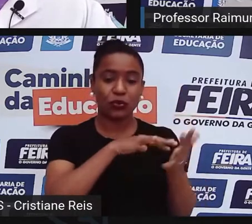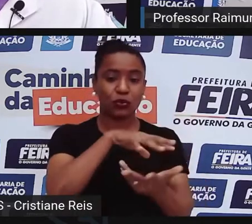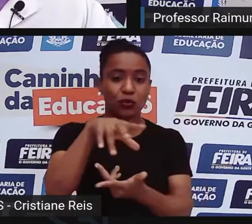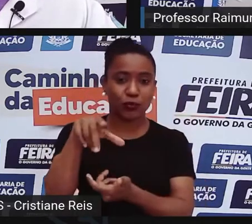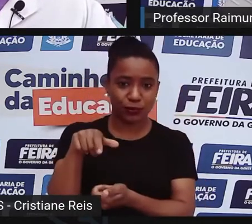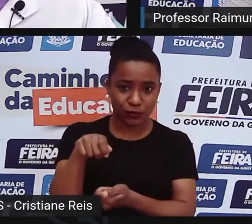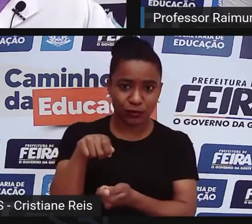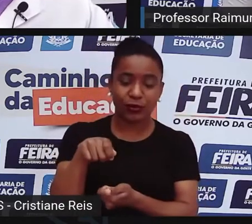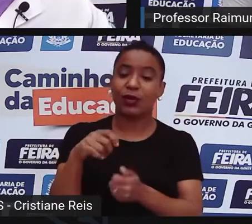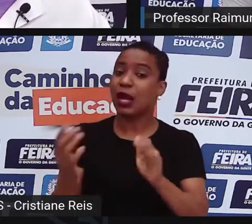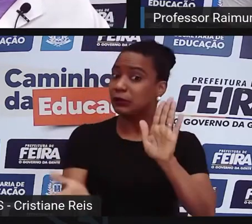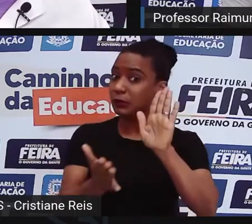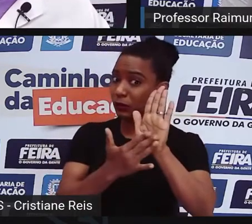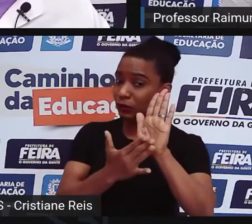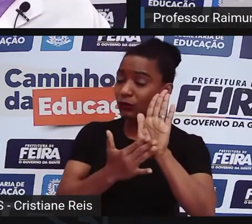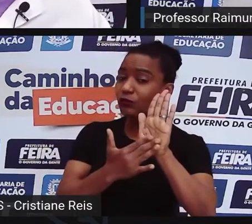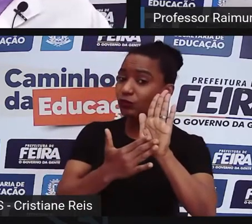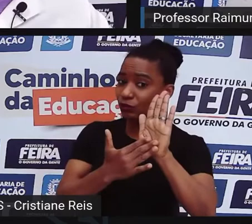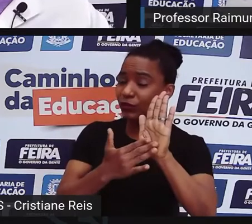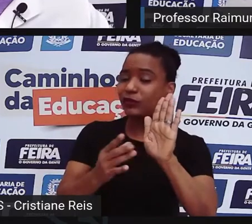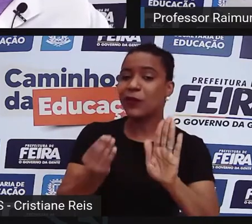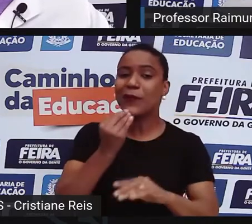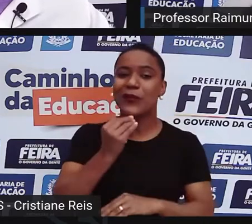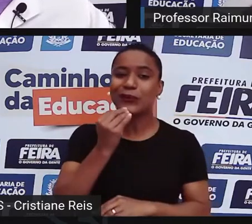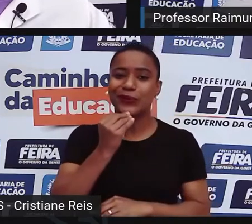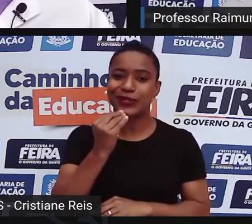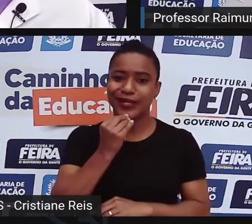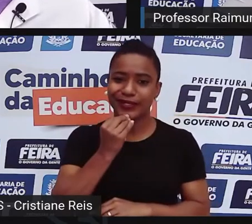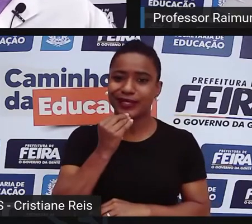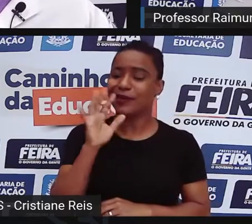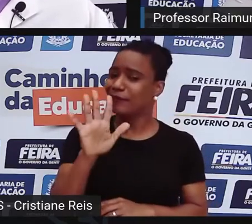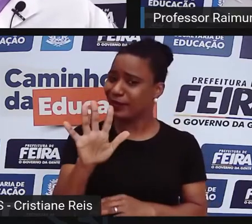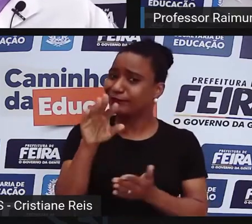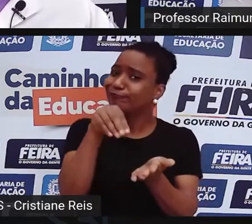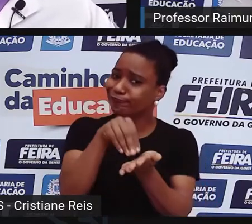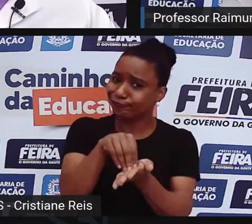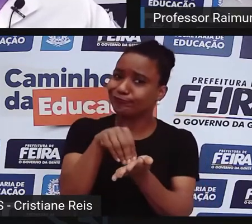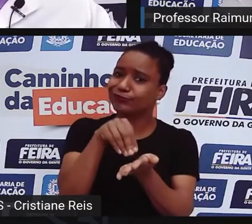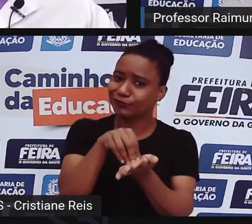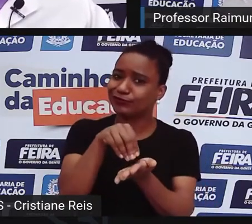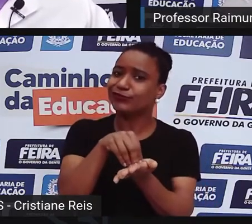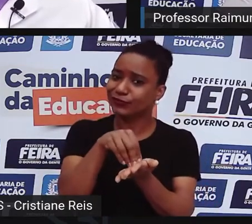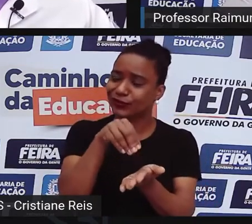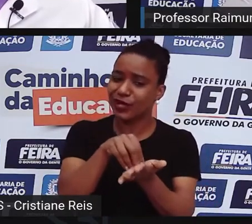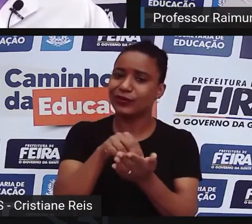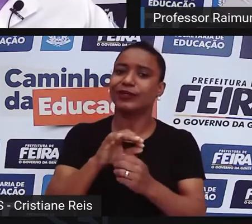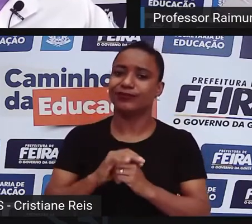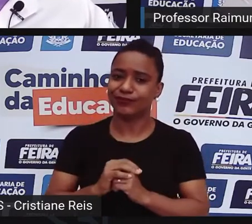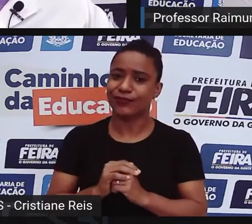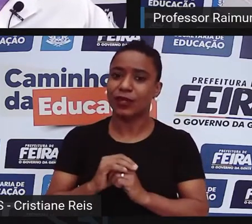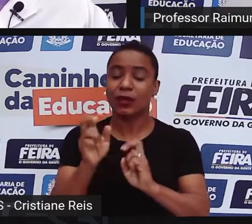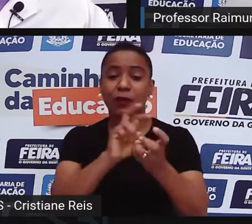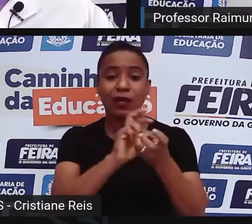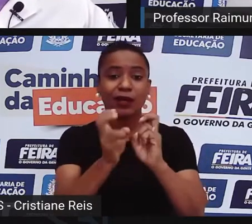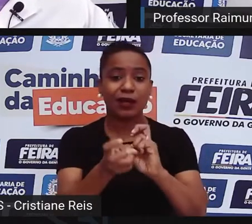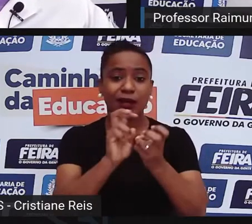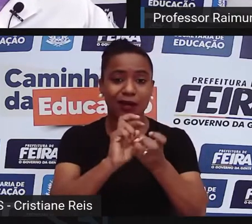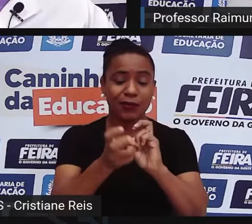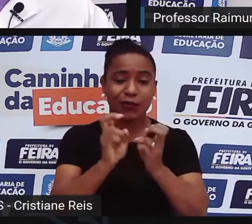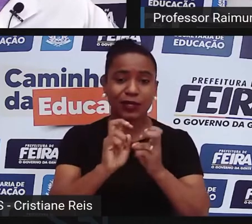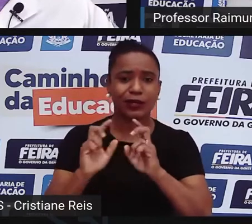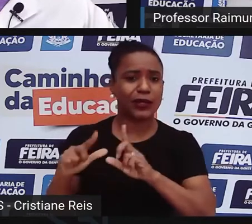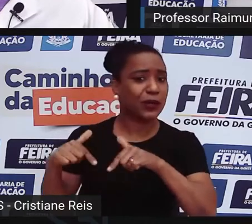dentro das políticas públicas, mas ainda não é o suficiente para que a capoeira possa